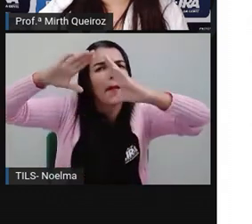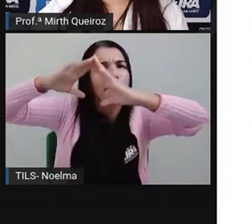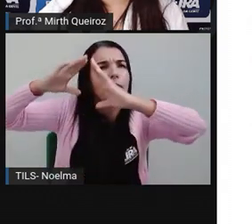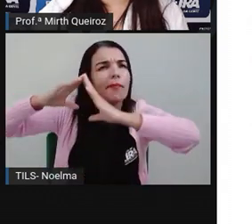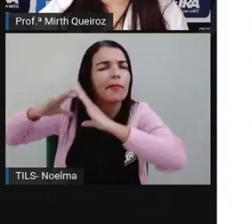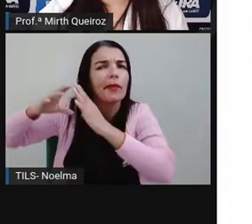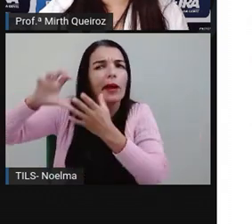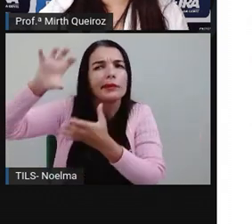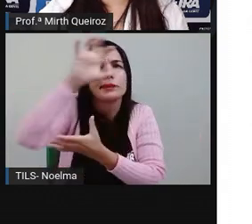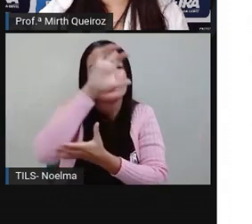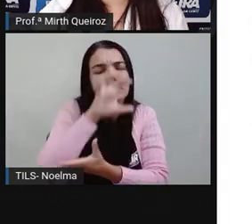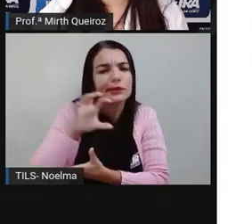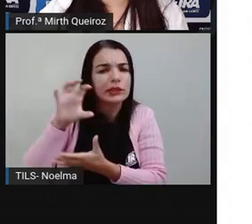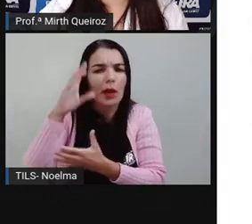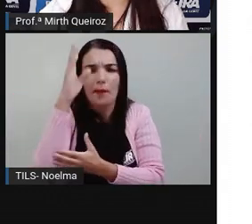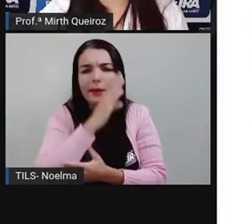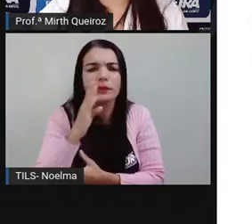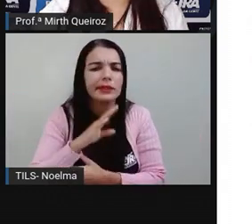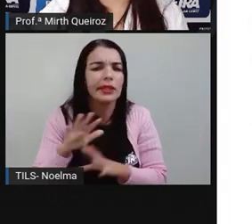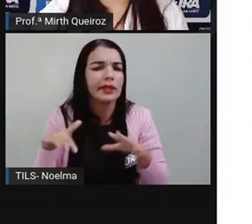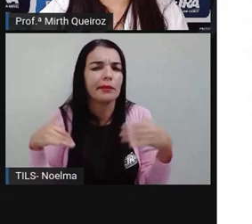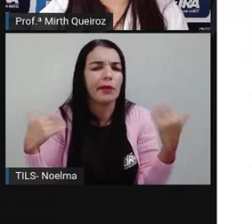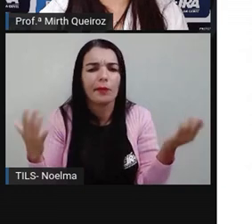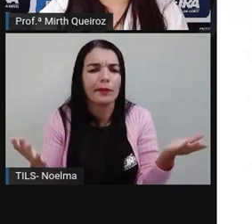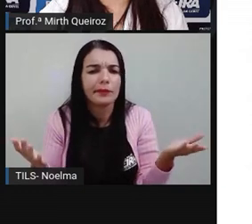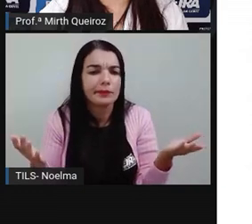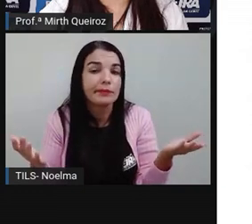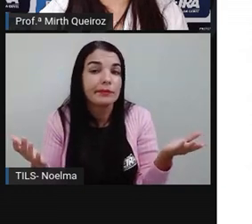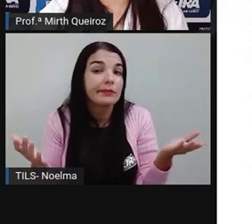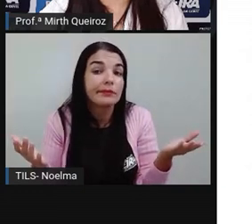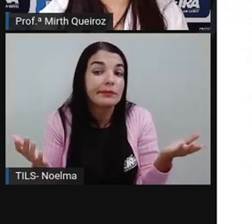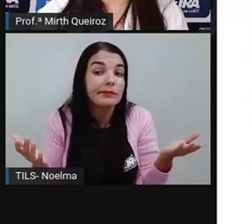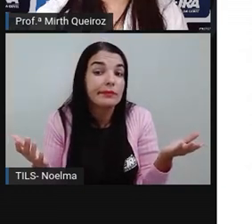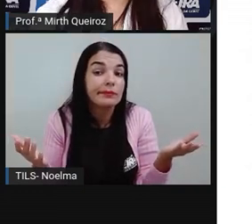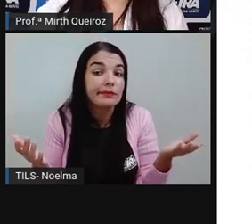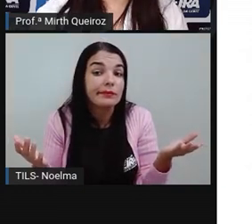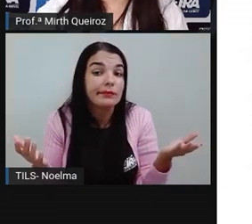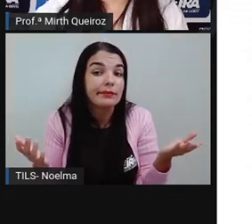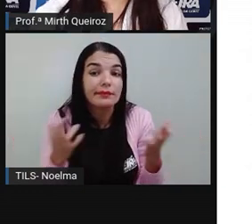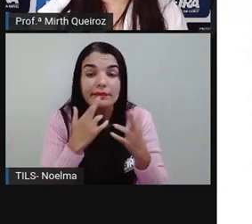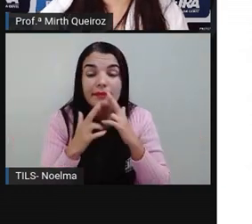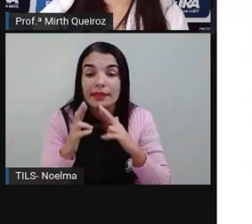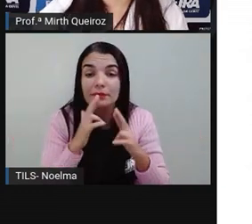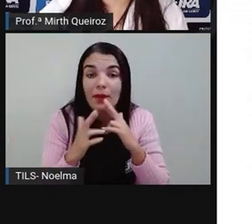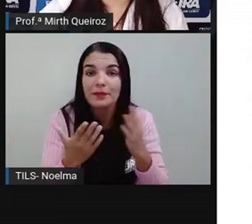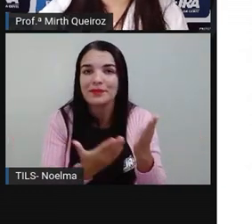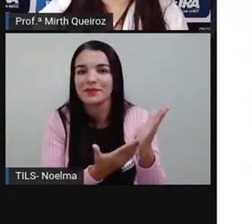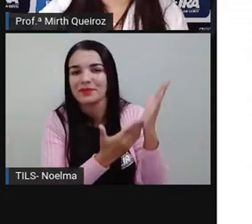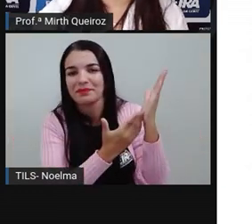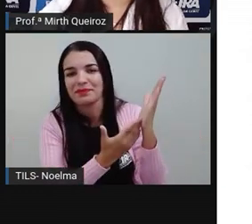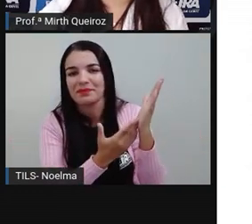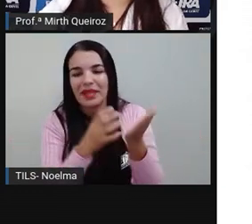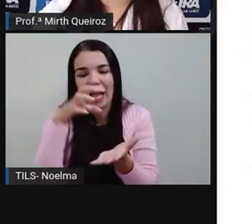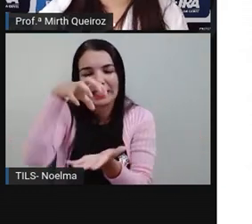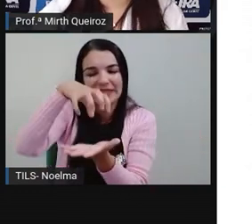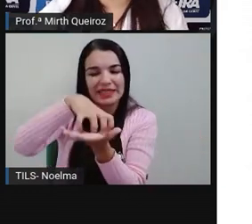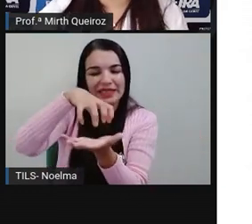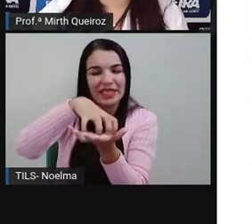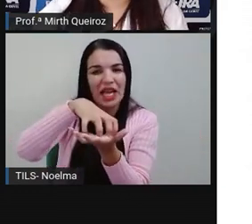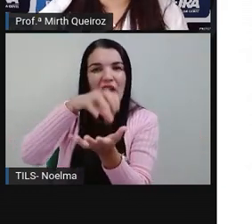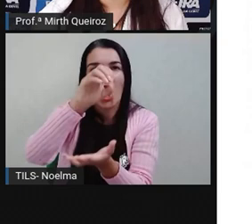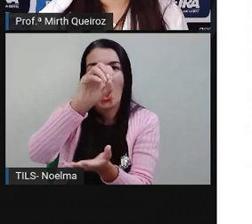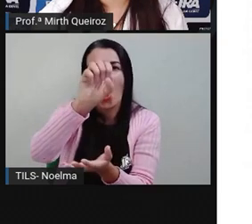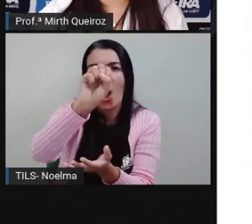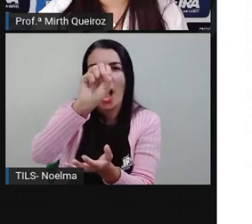parte de que região brasileira? Qual é a região? Seria a região Centro